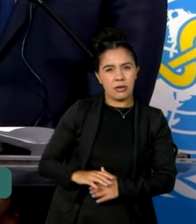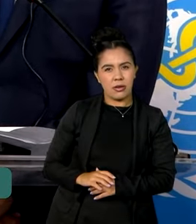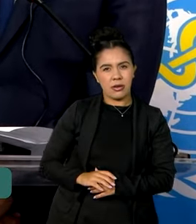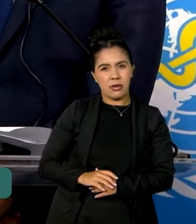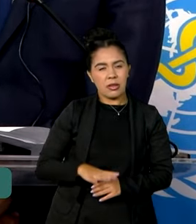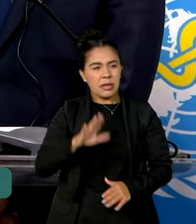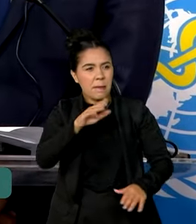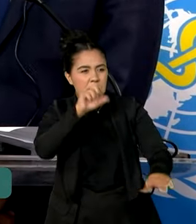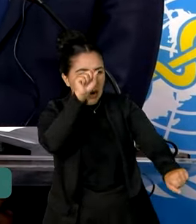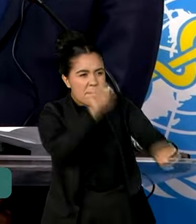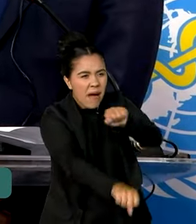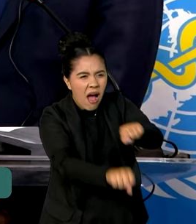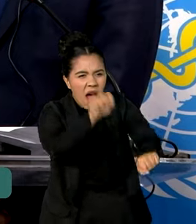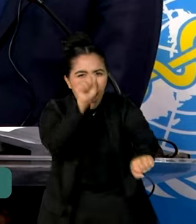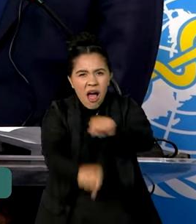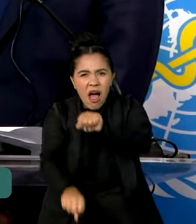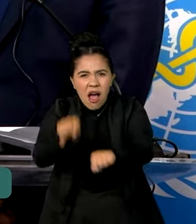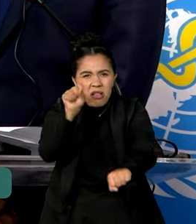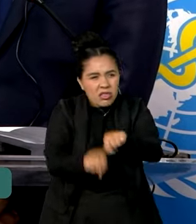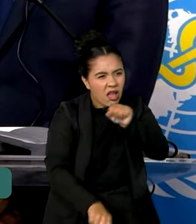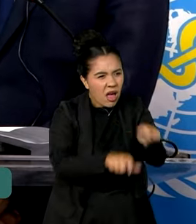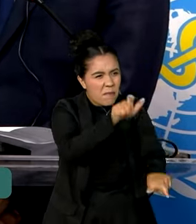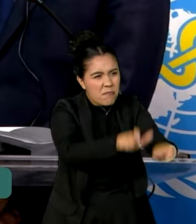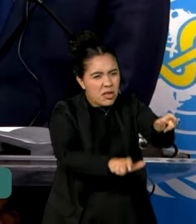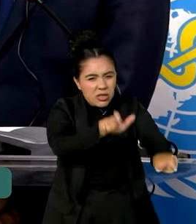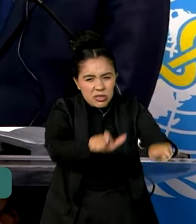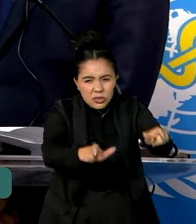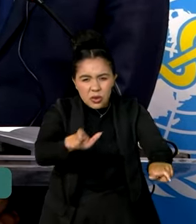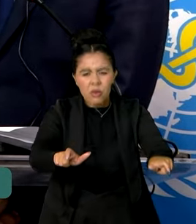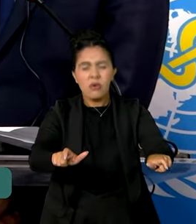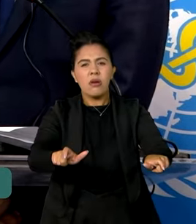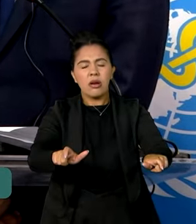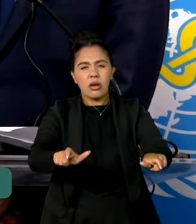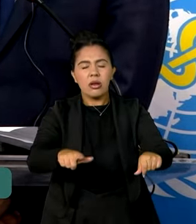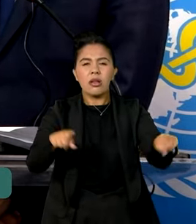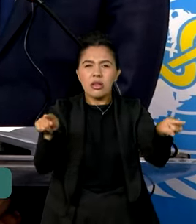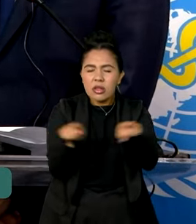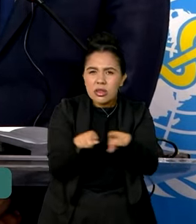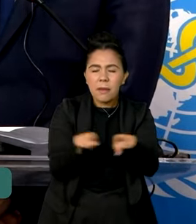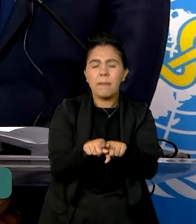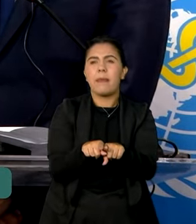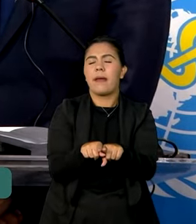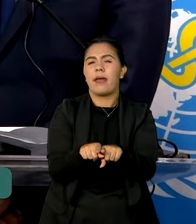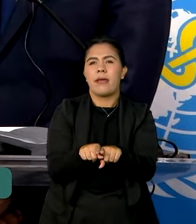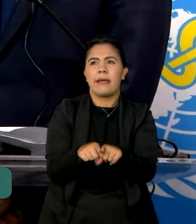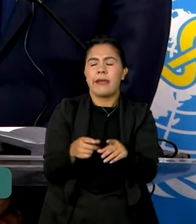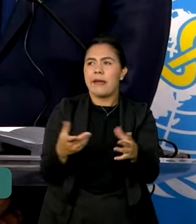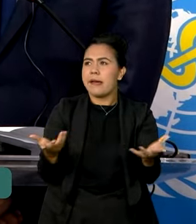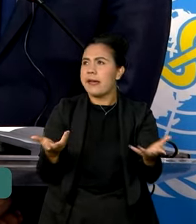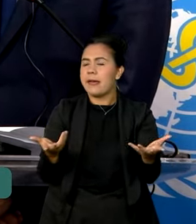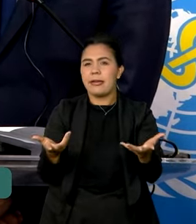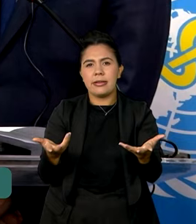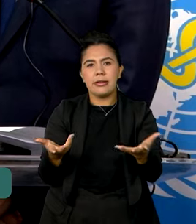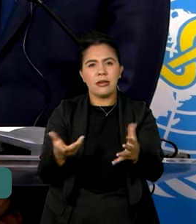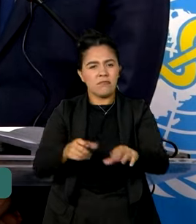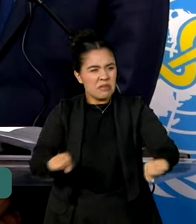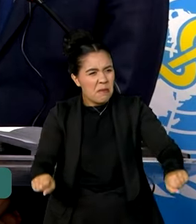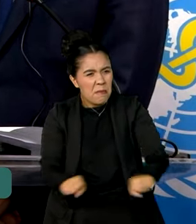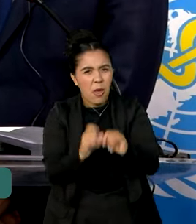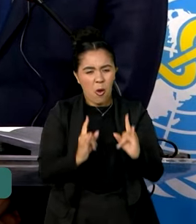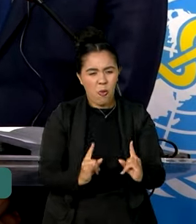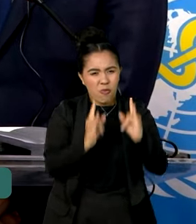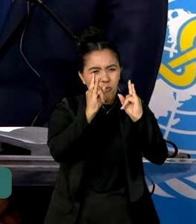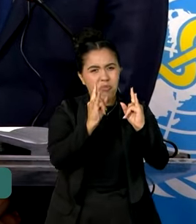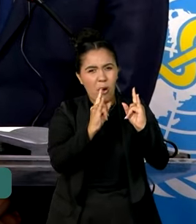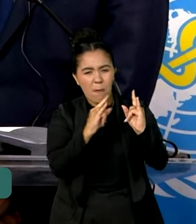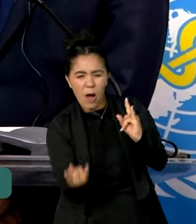vidas, para destruir vidas e para destruir, sabe, a infraestrutura que